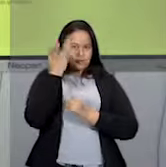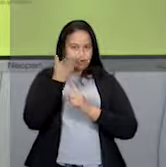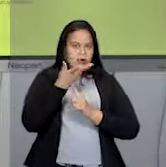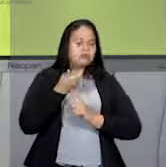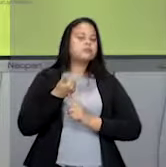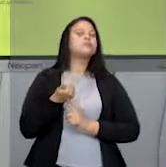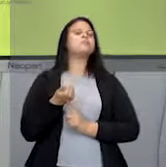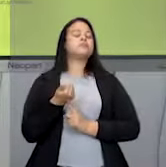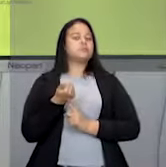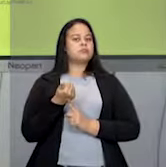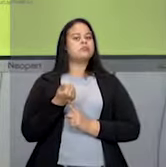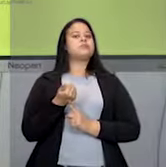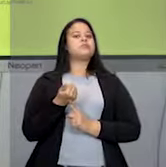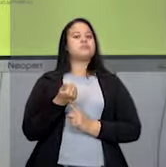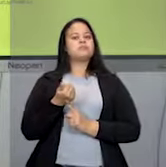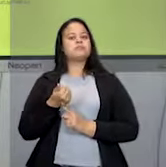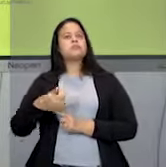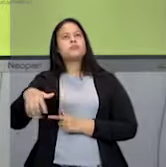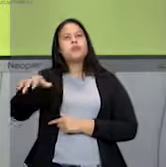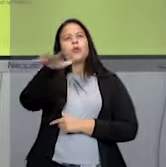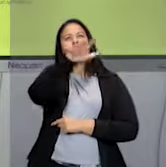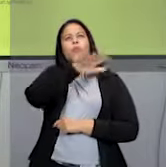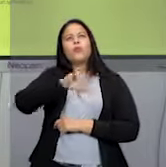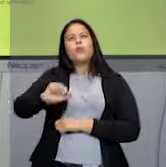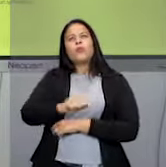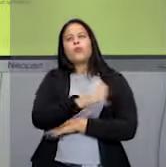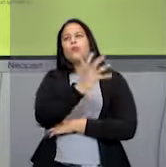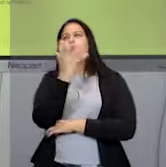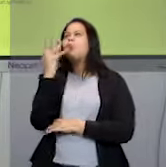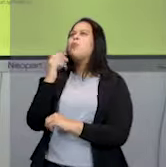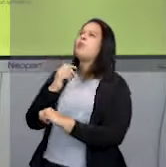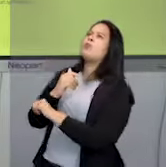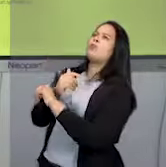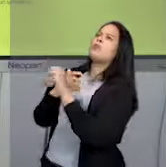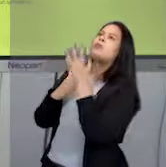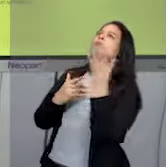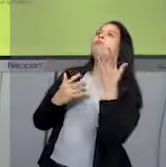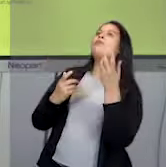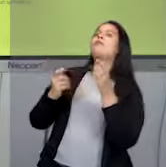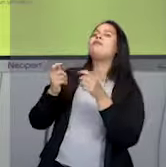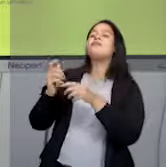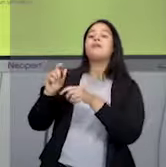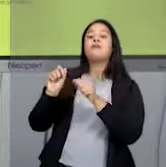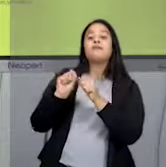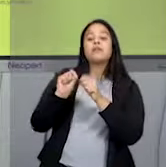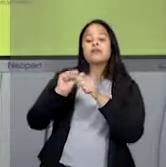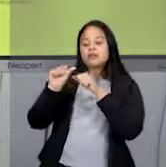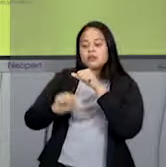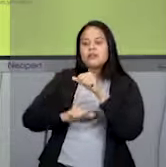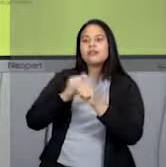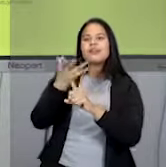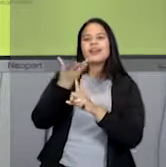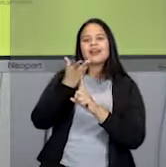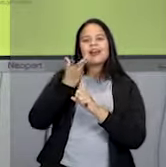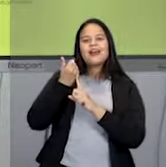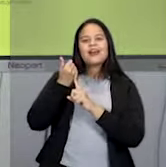do ambiente natural para fazer a arte. O ambiente vai ser o suporte.